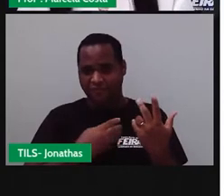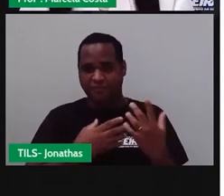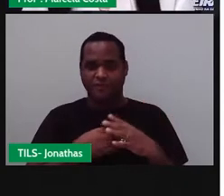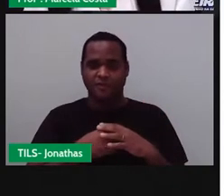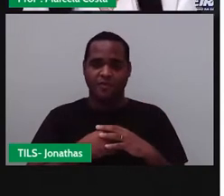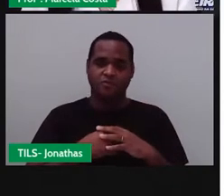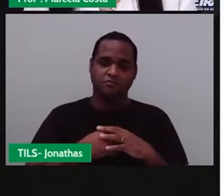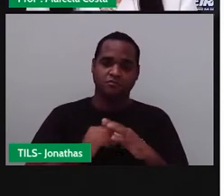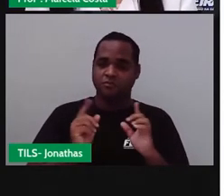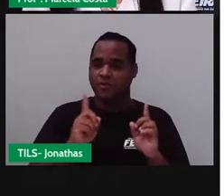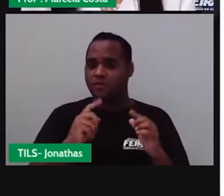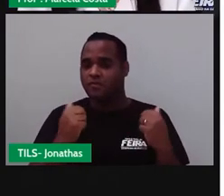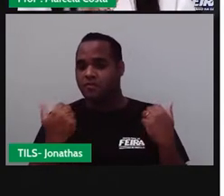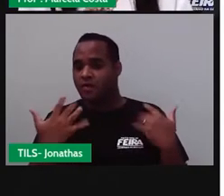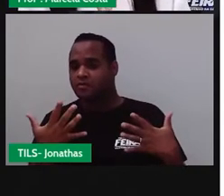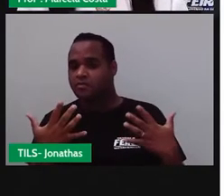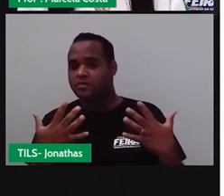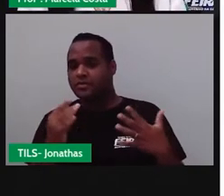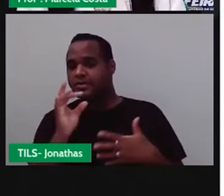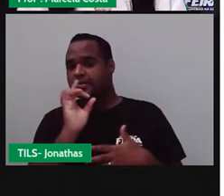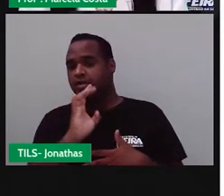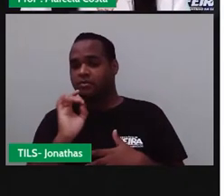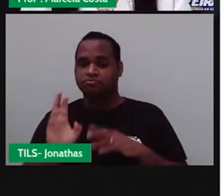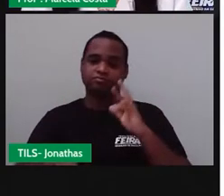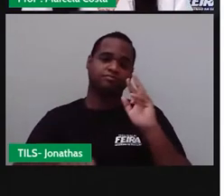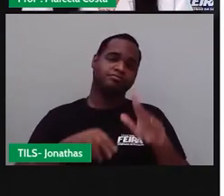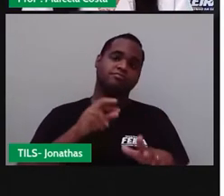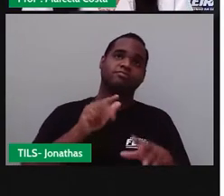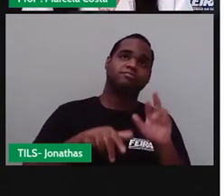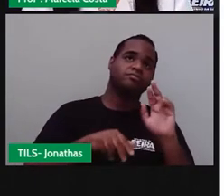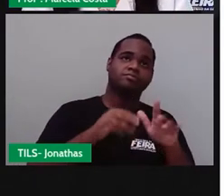Ou não? Cada um gosta de uma coisa diferente.